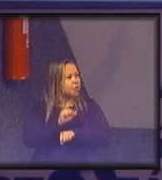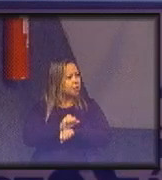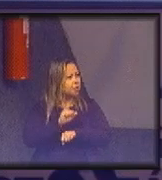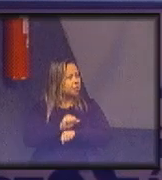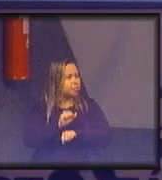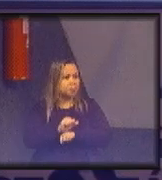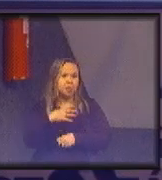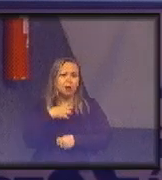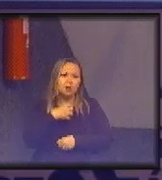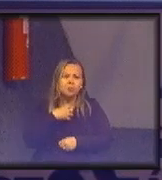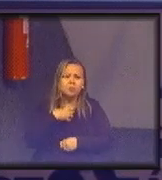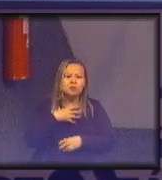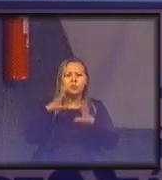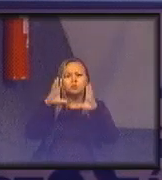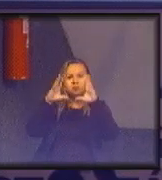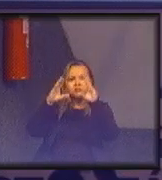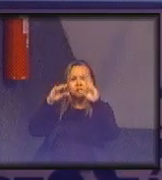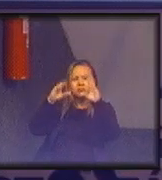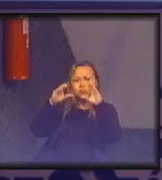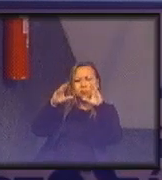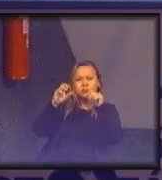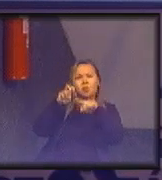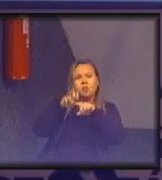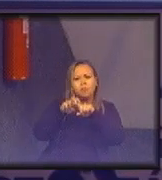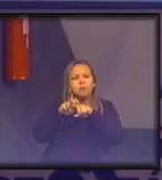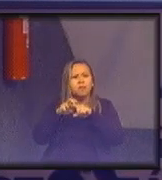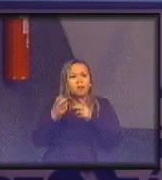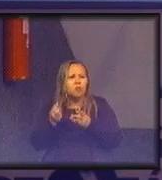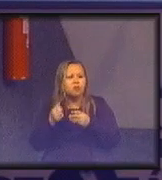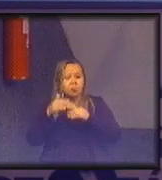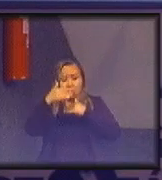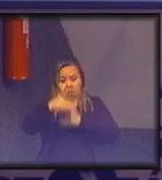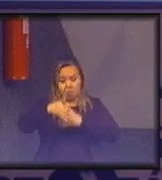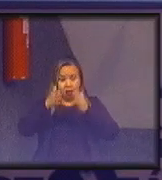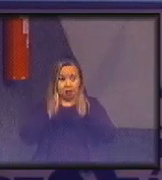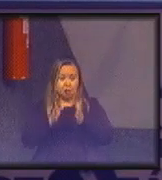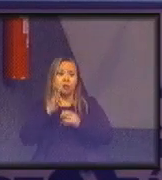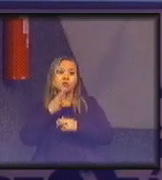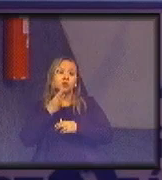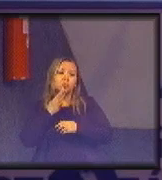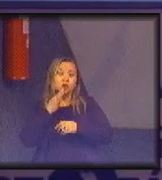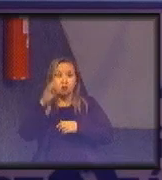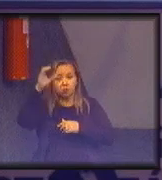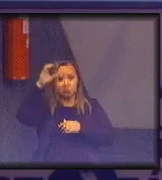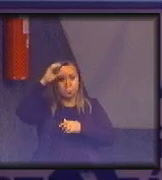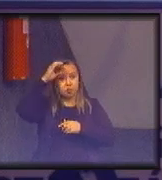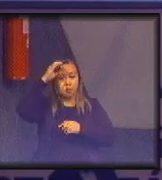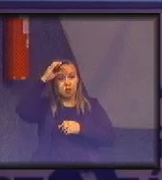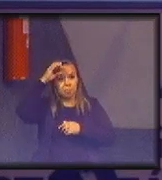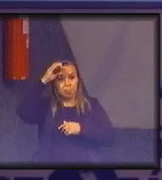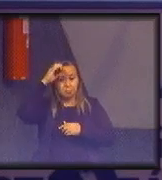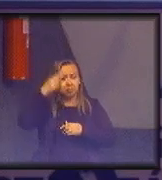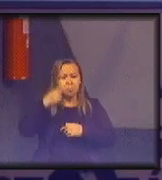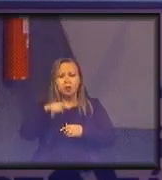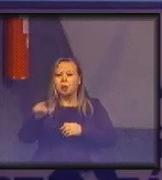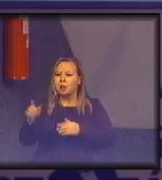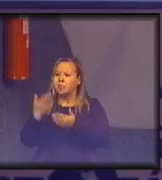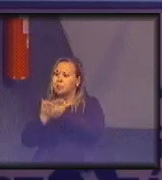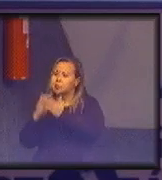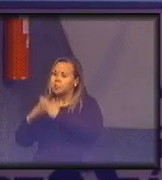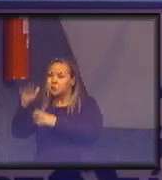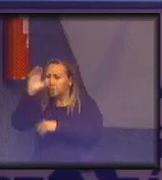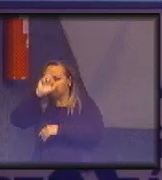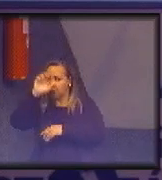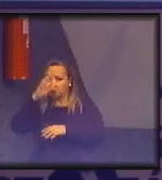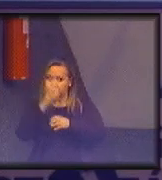sentir conforto em caixinhas bem formatadas de conhecimento ou seja eu vou na escola e vou aprender cálculo